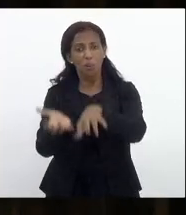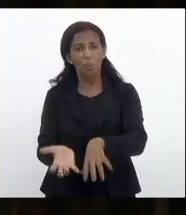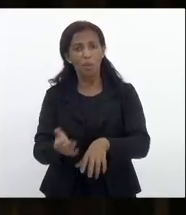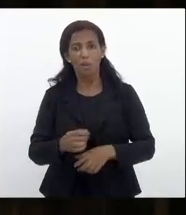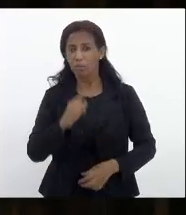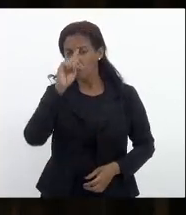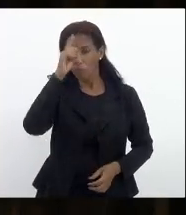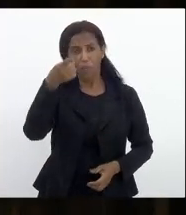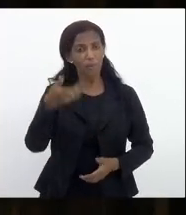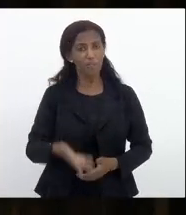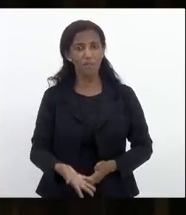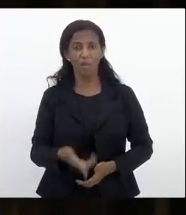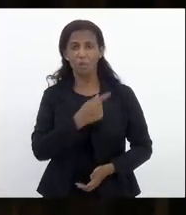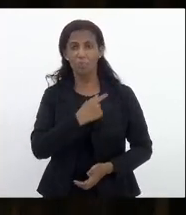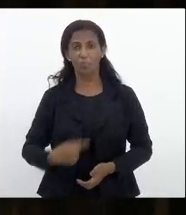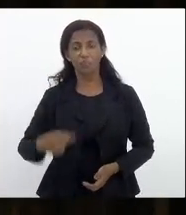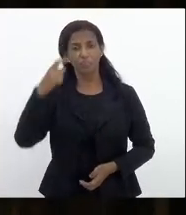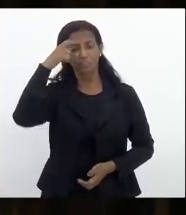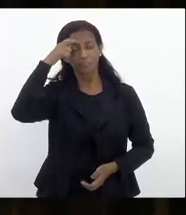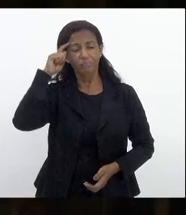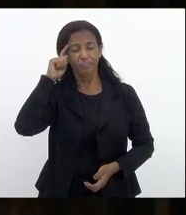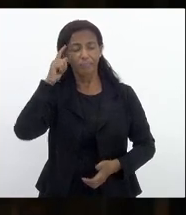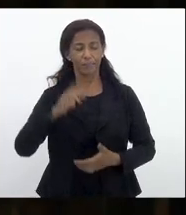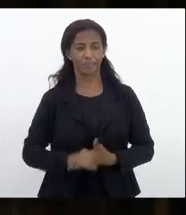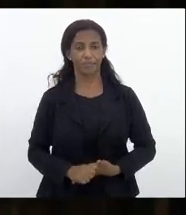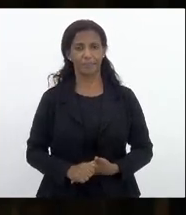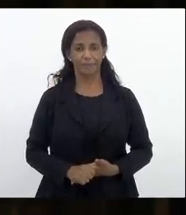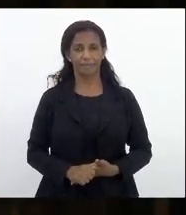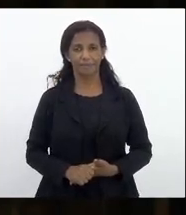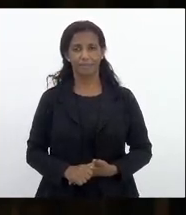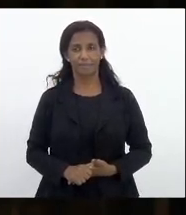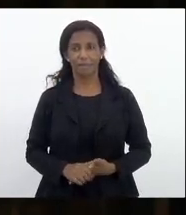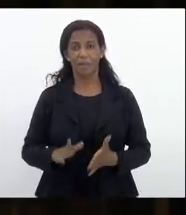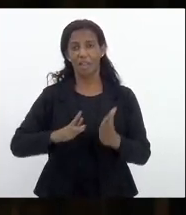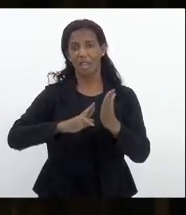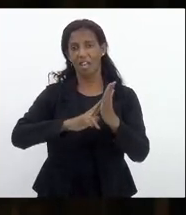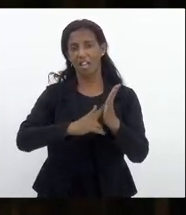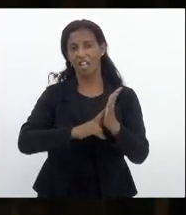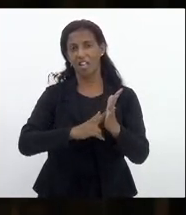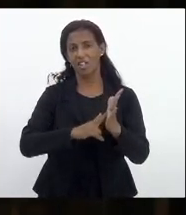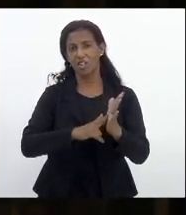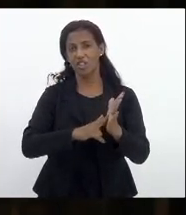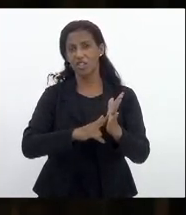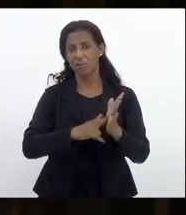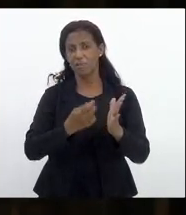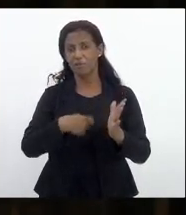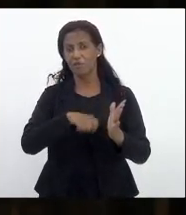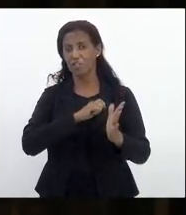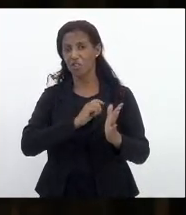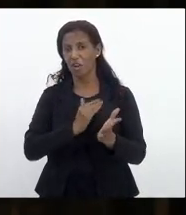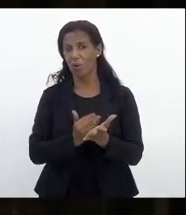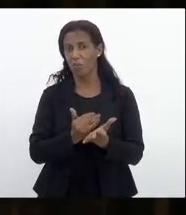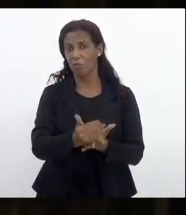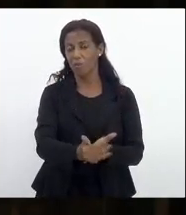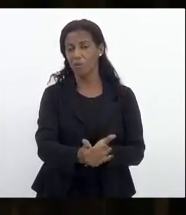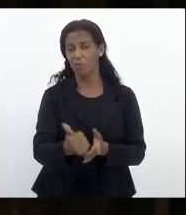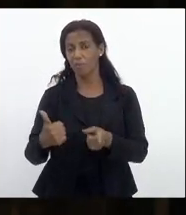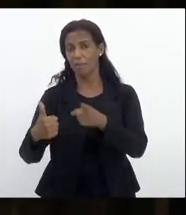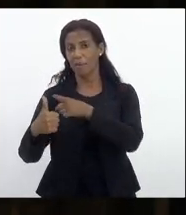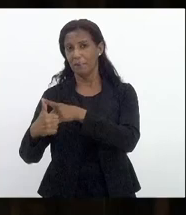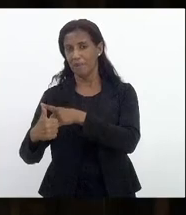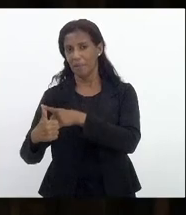foi inventado pelo governador Cláudio Castro o regime de recuperação fiscal começa o primeiro pelo